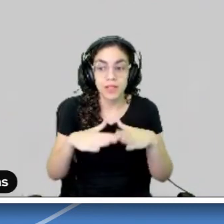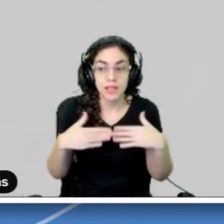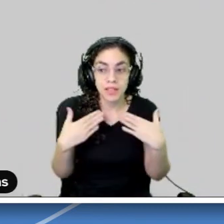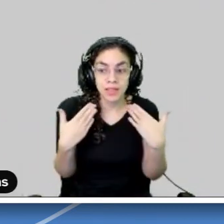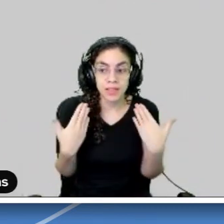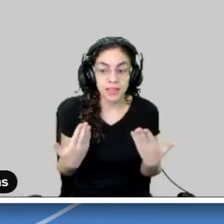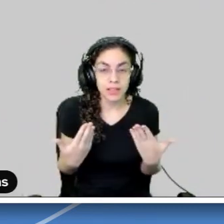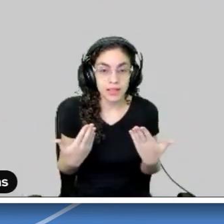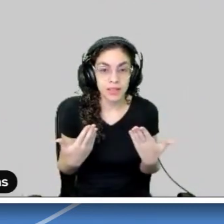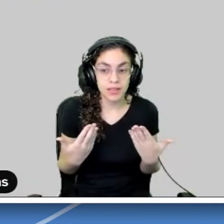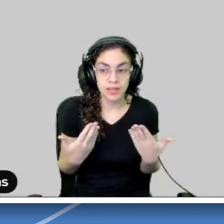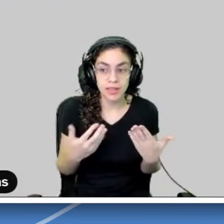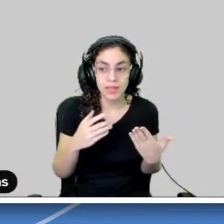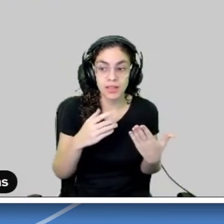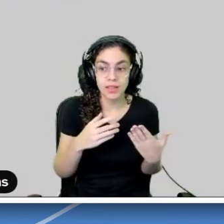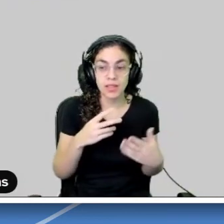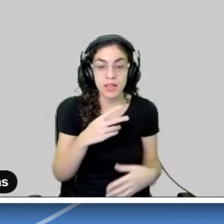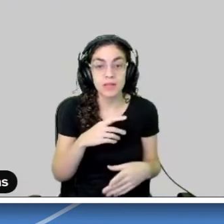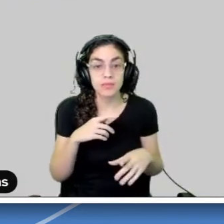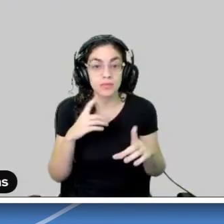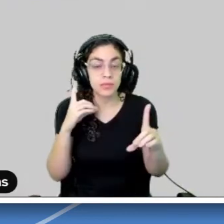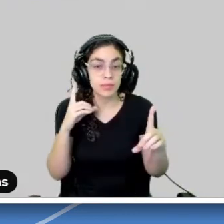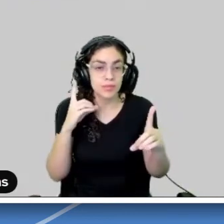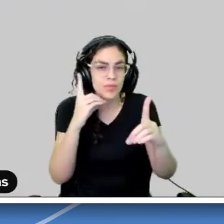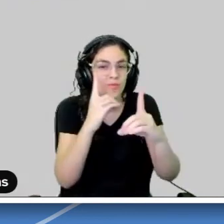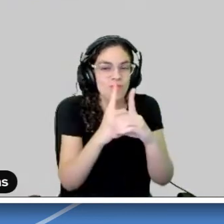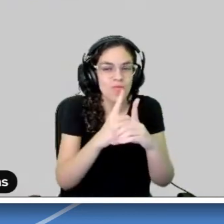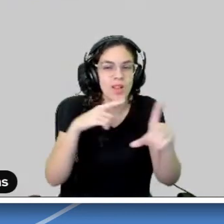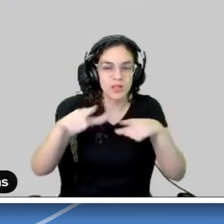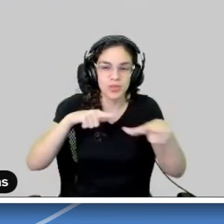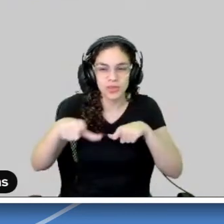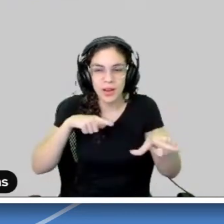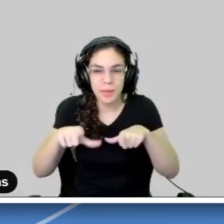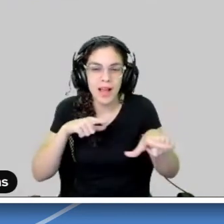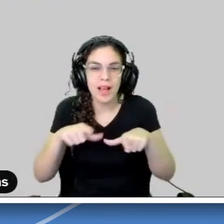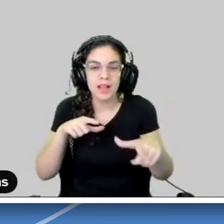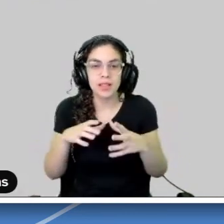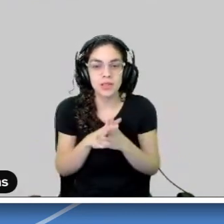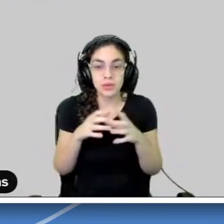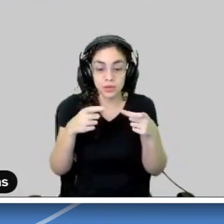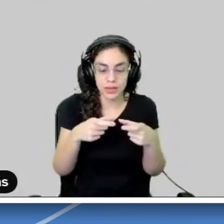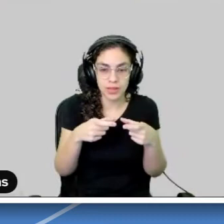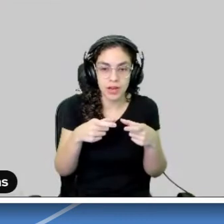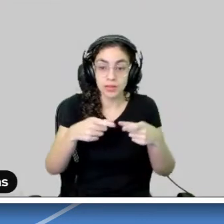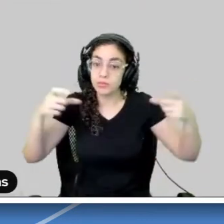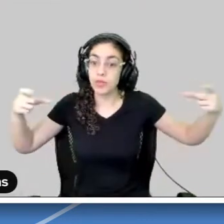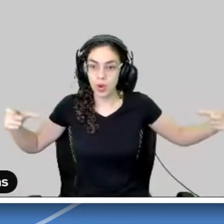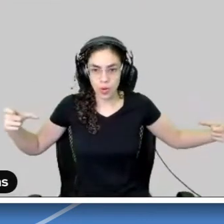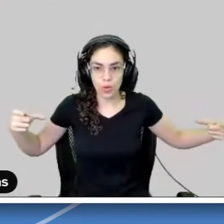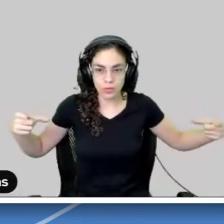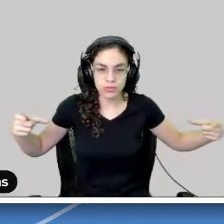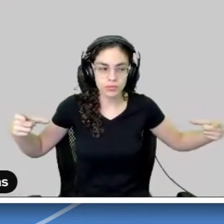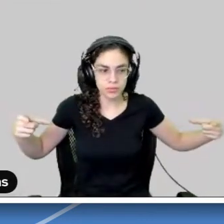próximos do trabalho, da onde o aluno trabalha, isso é os campos mais centrais. E os campos mais longe dos centros, eles